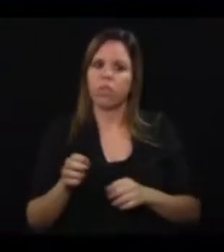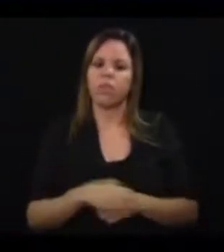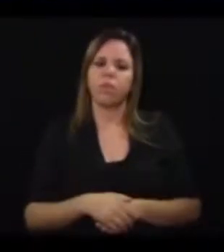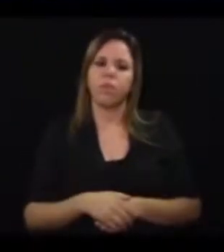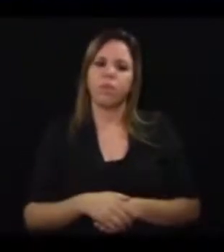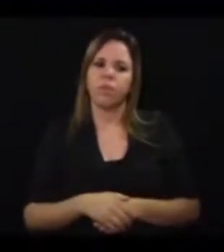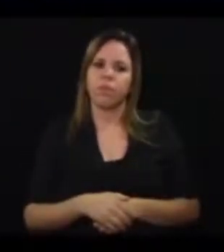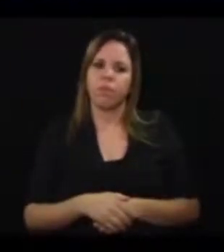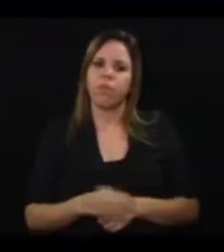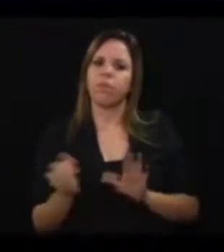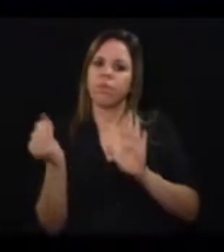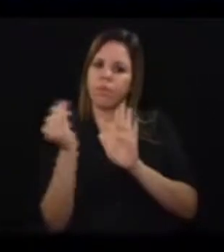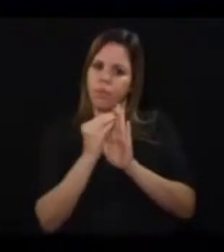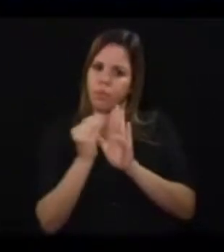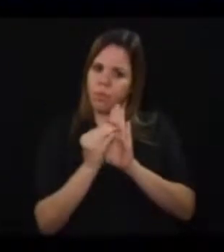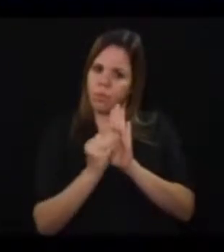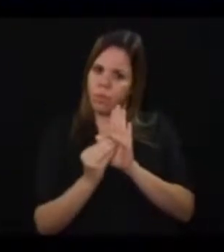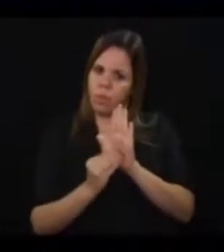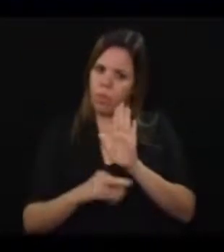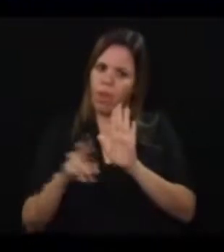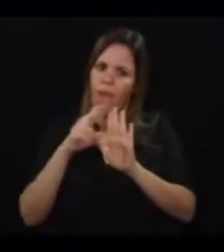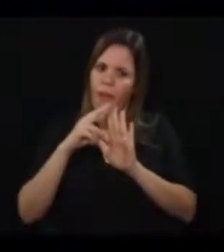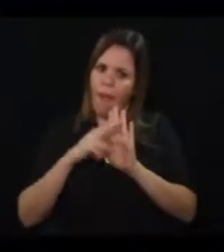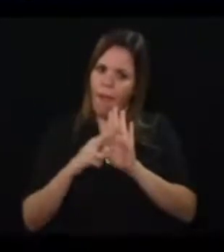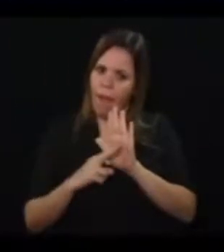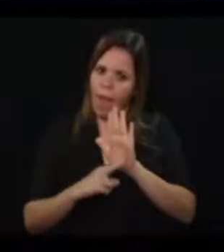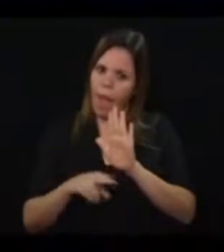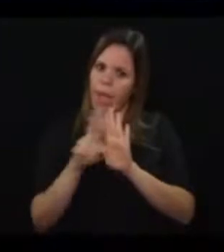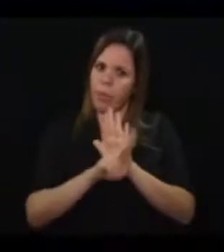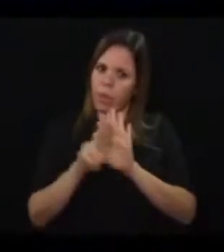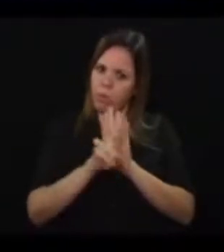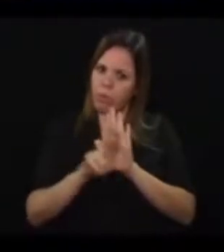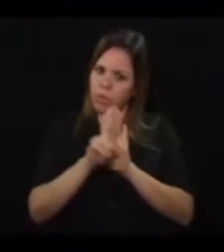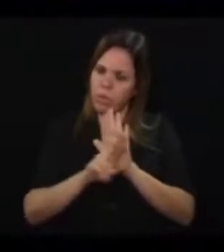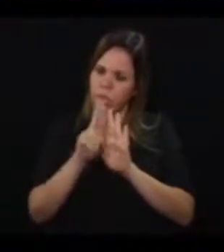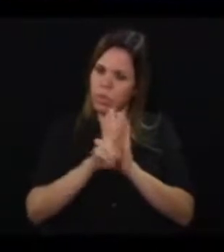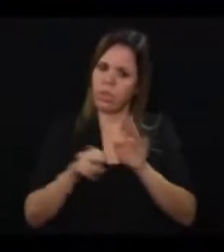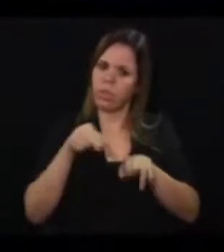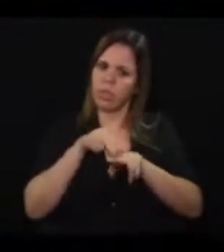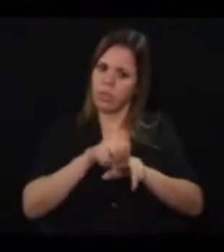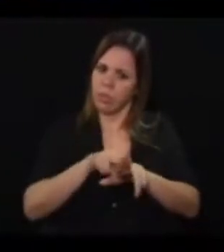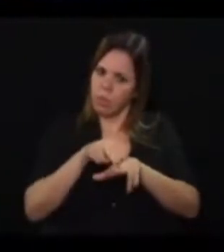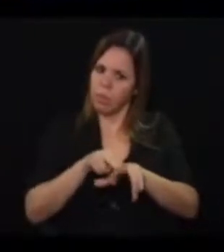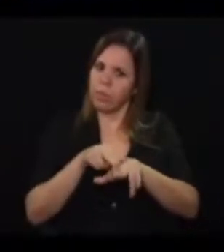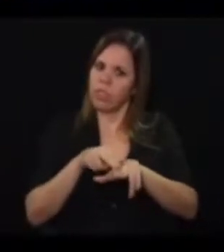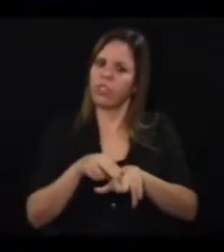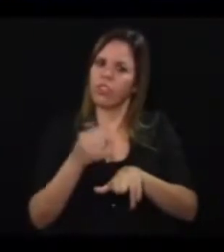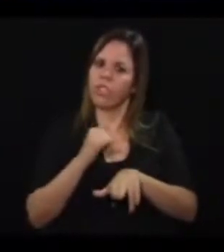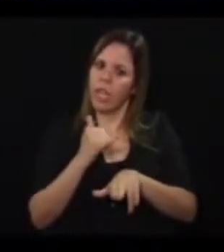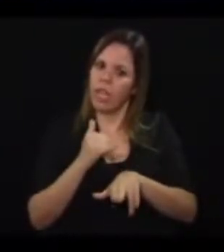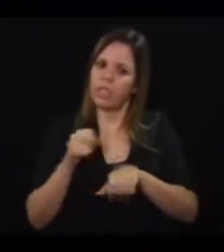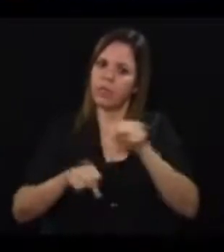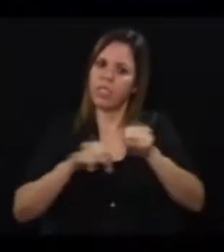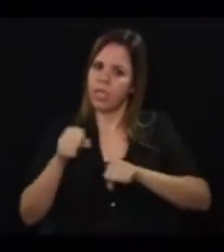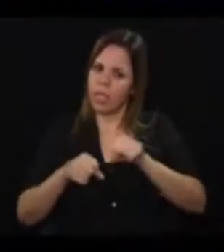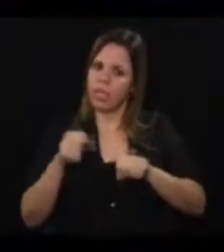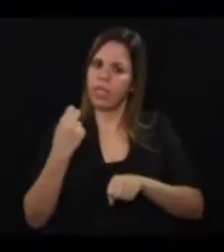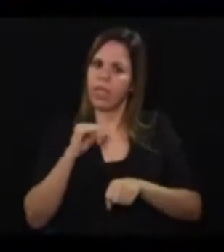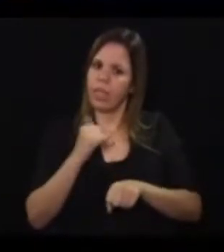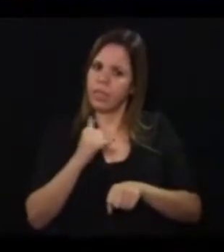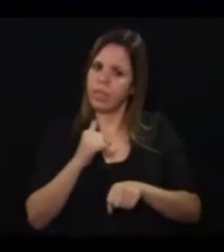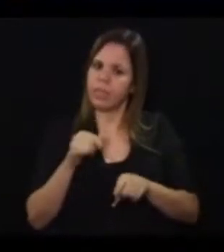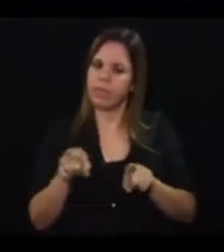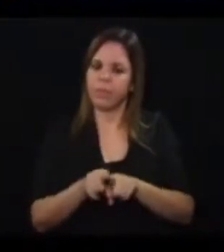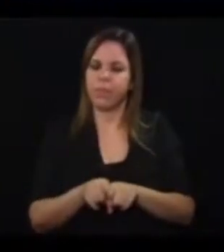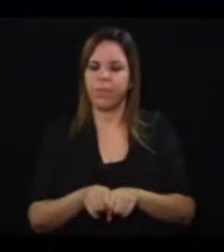alguns quesitos para as pessoas usarem o patinete, a bicicleta elétrica adequadamente. Agora, nada impede